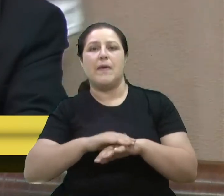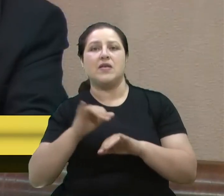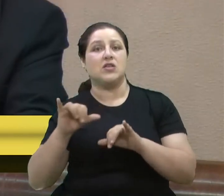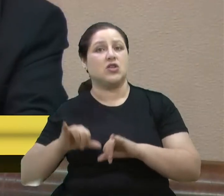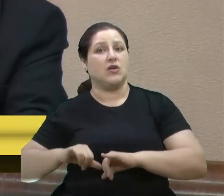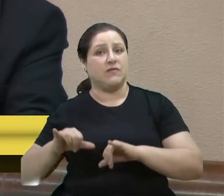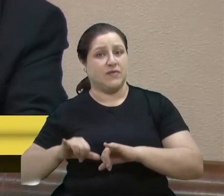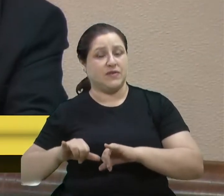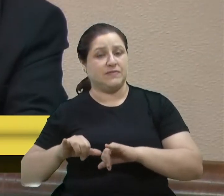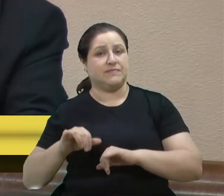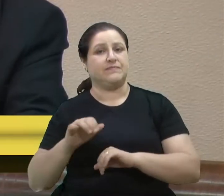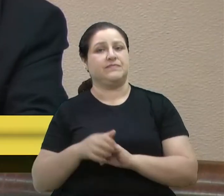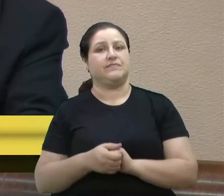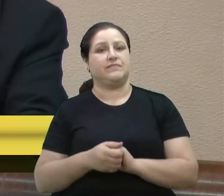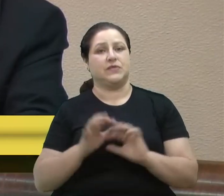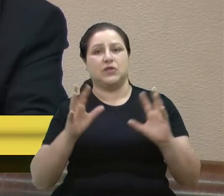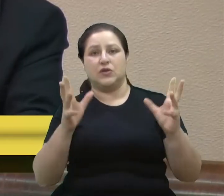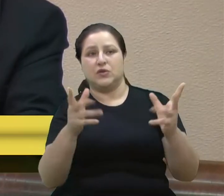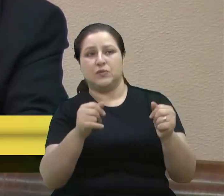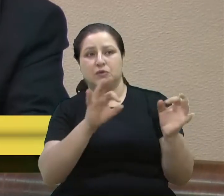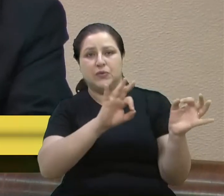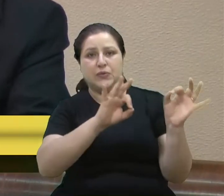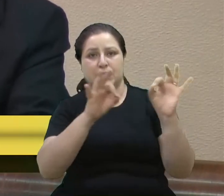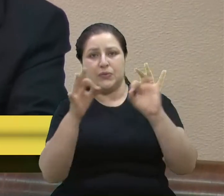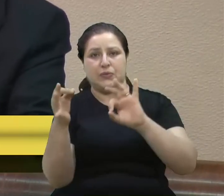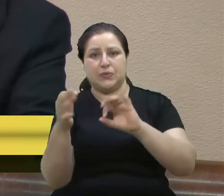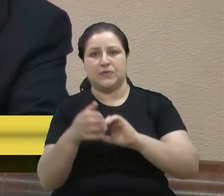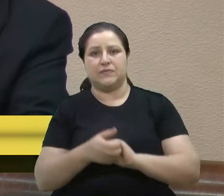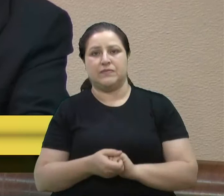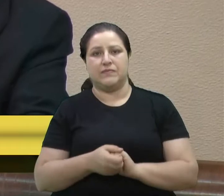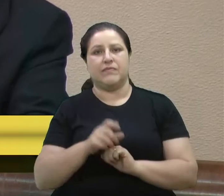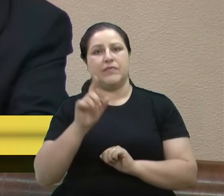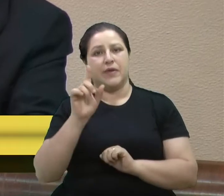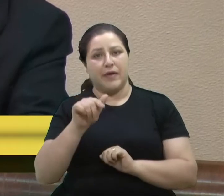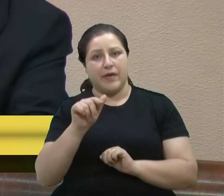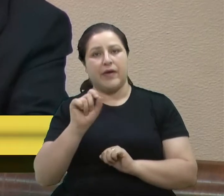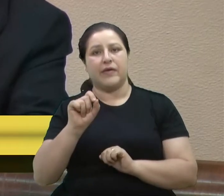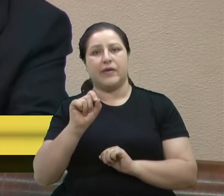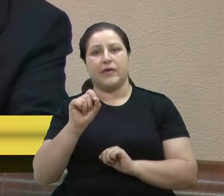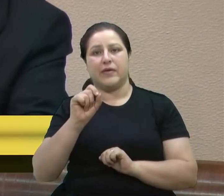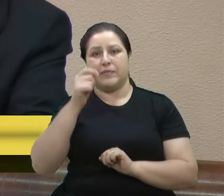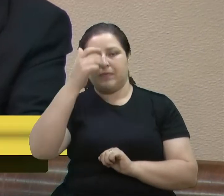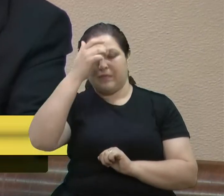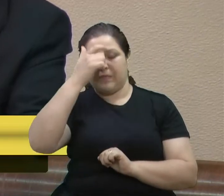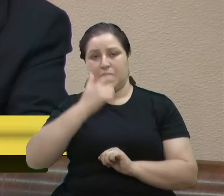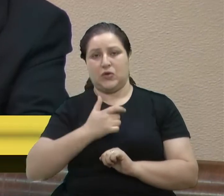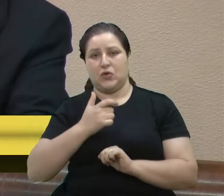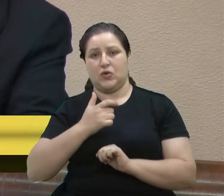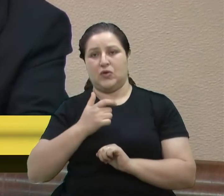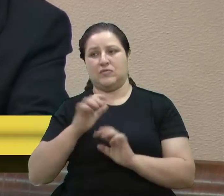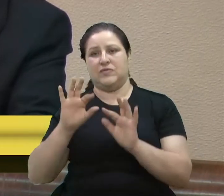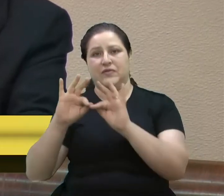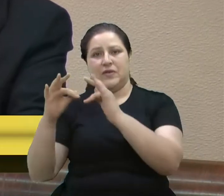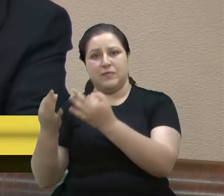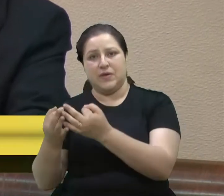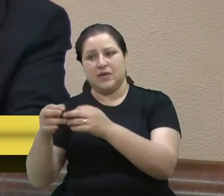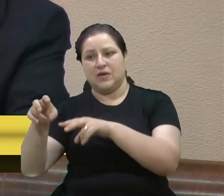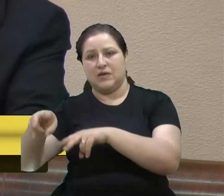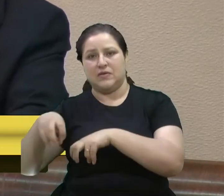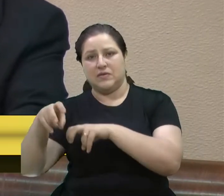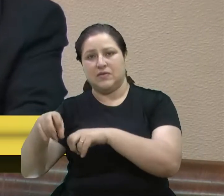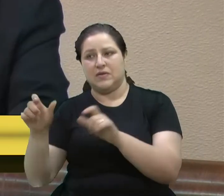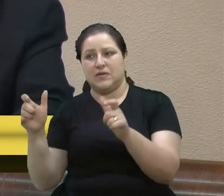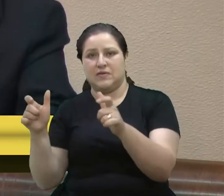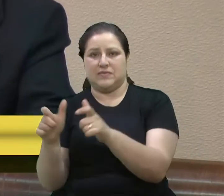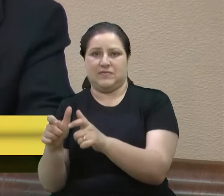público que nos acompanha, não deixa de ser o pequeno agricultor, vereador Bressan, não deixa de ser o pequeno